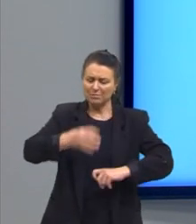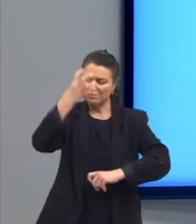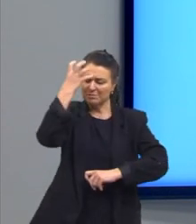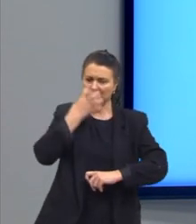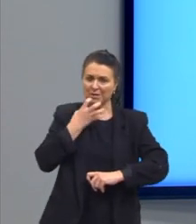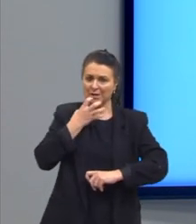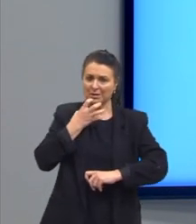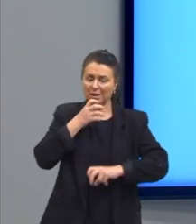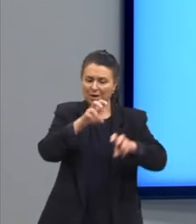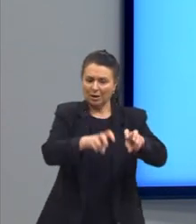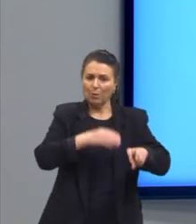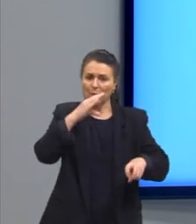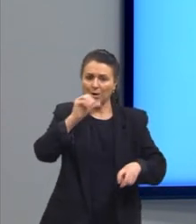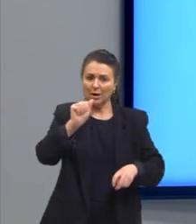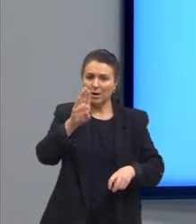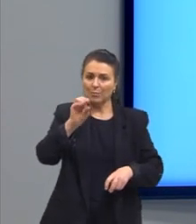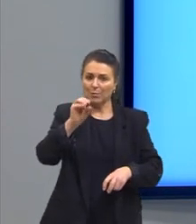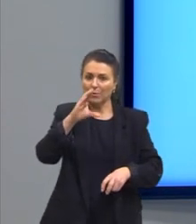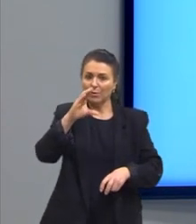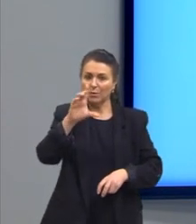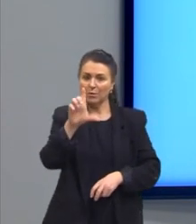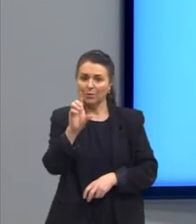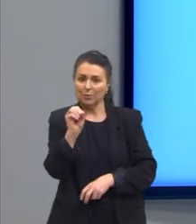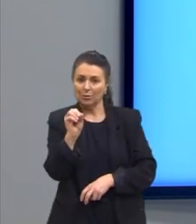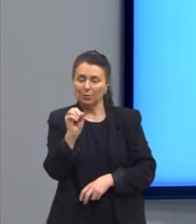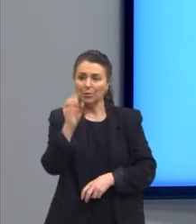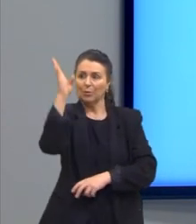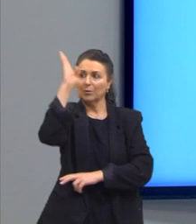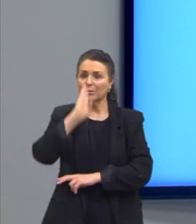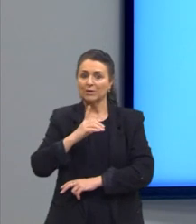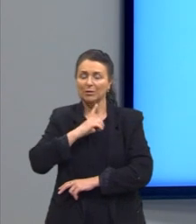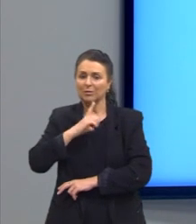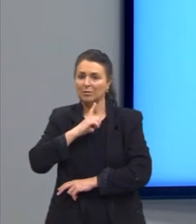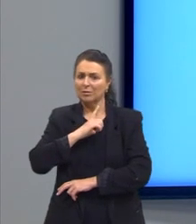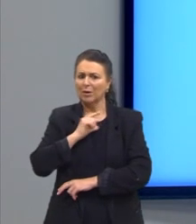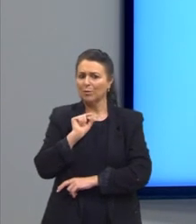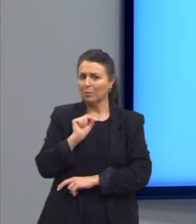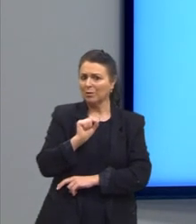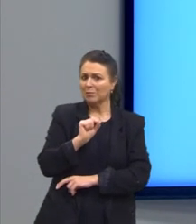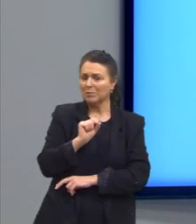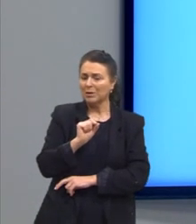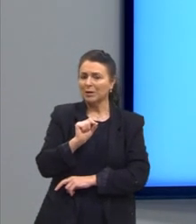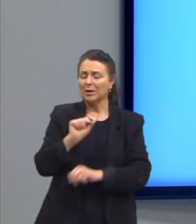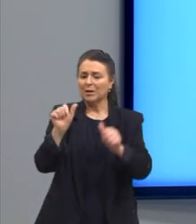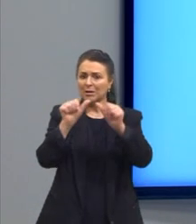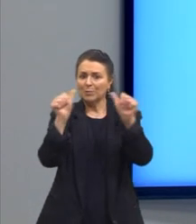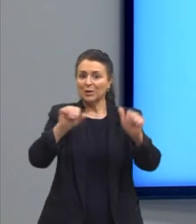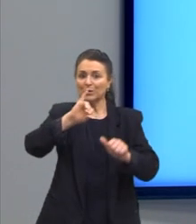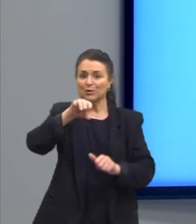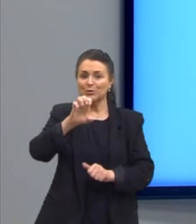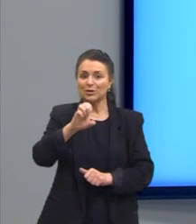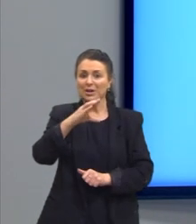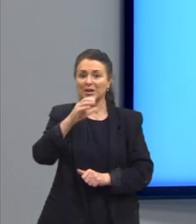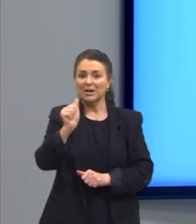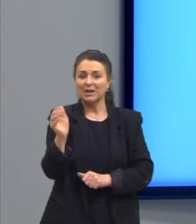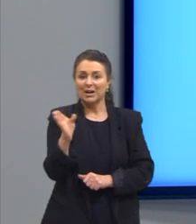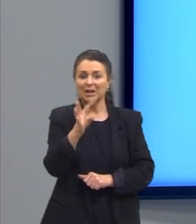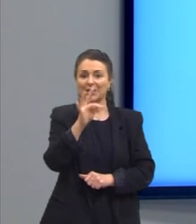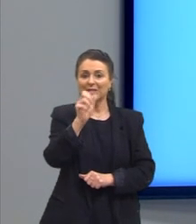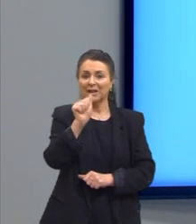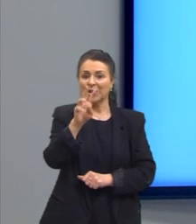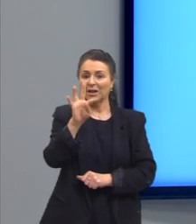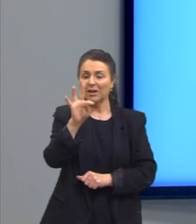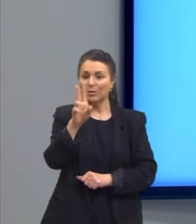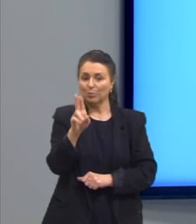caboclo do Brasil. E a gente tem aí o quê? A gente tem a figura do Jeca Tatu como esse caipira, que ao